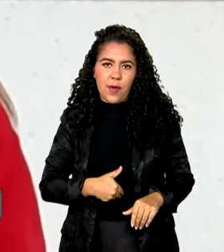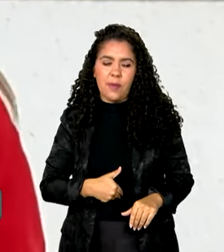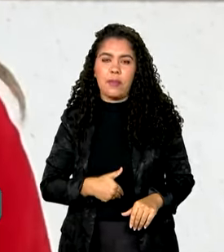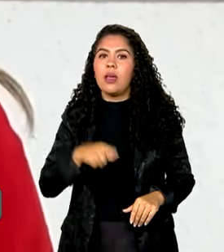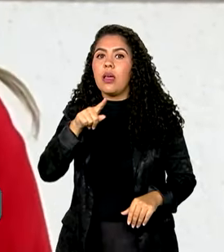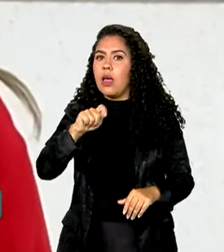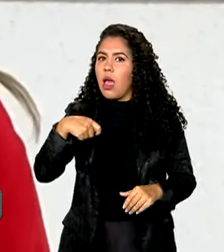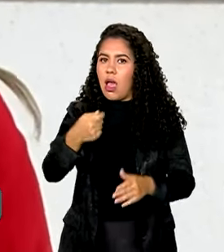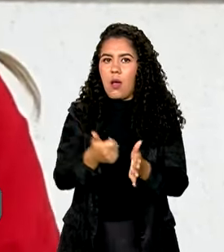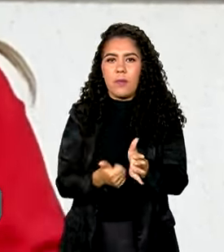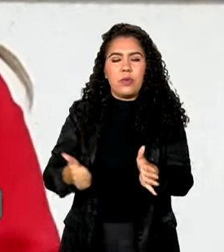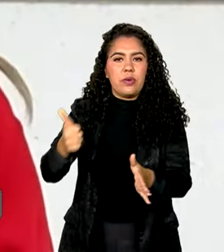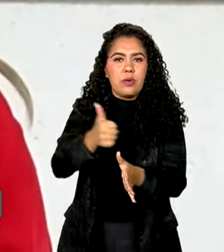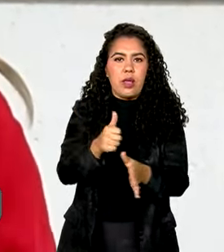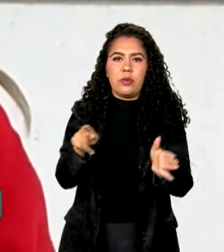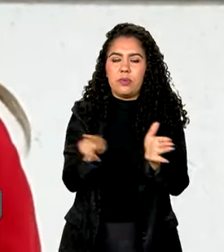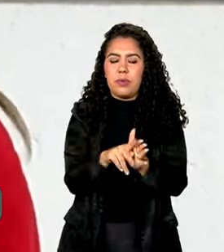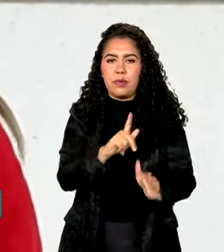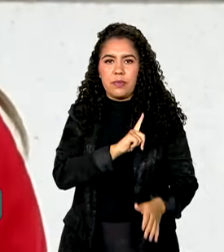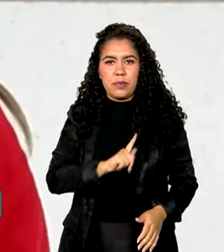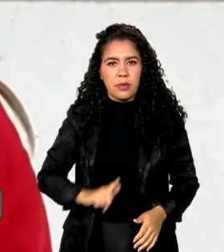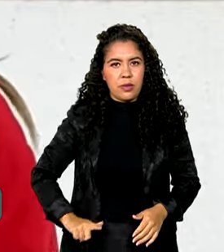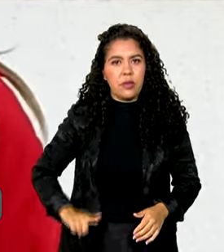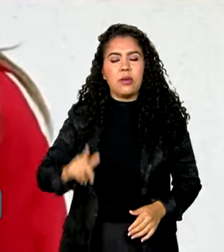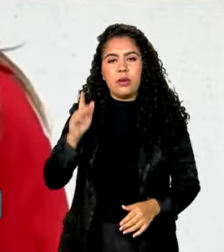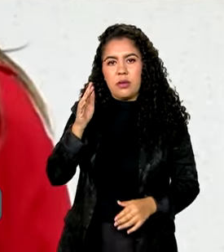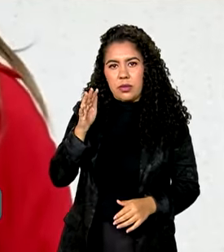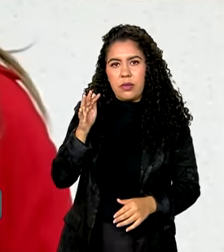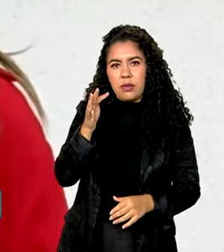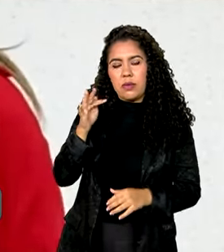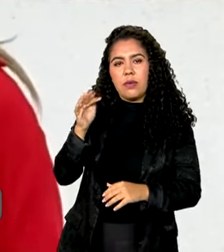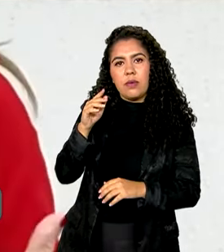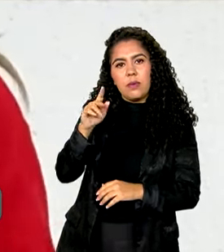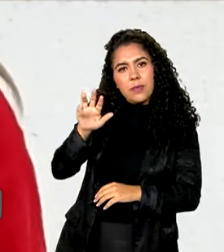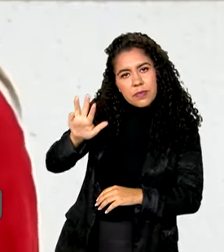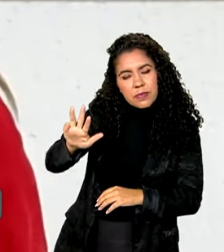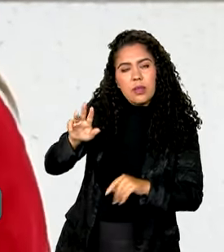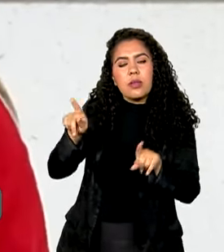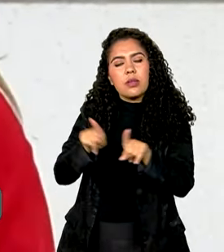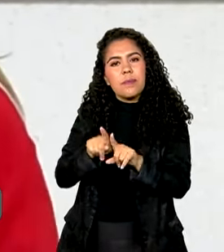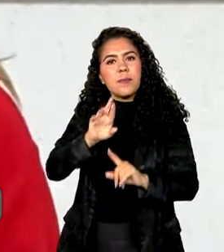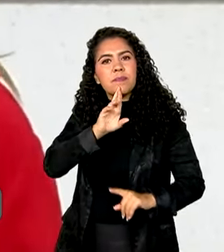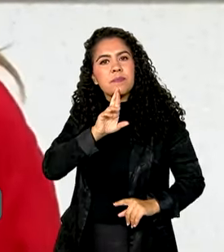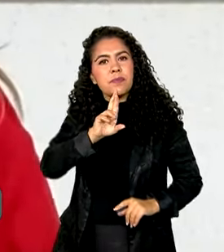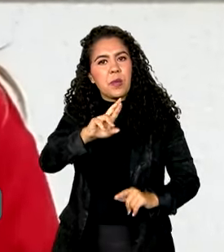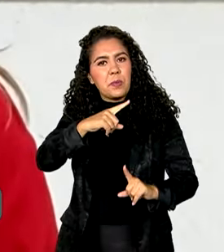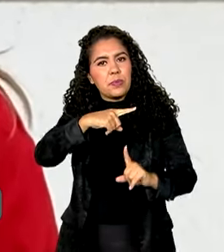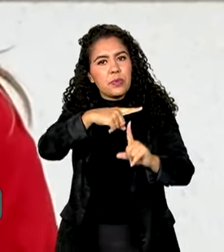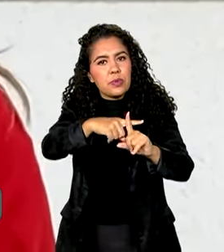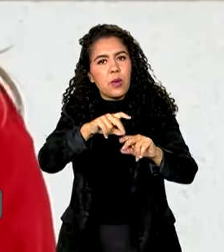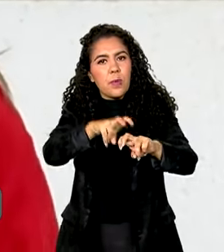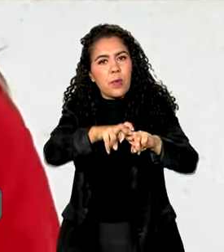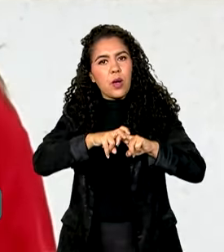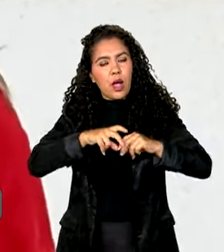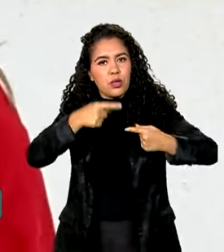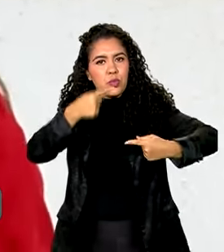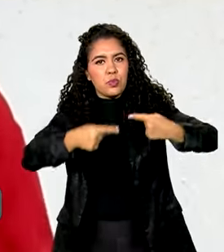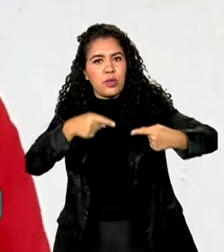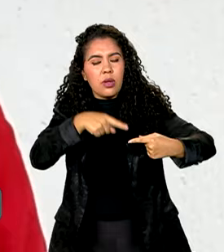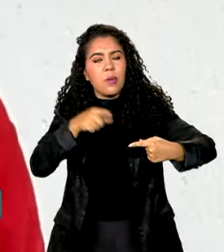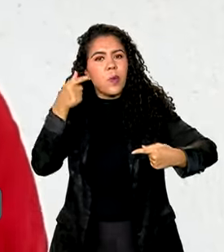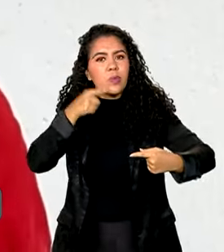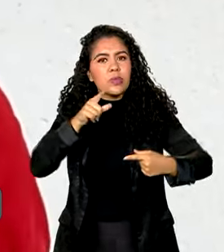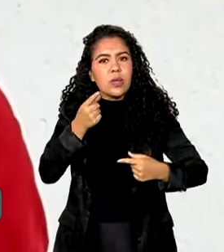prioridade que o governo Lula dá para o combate à fome. E também os resultados de uma política econômica que tem gerado